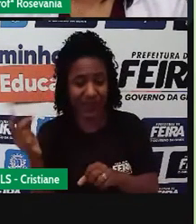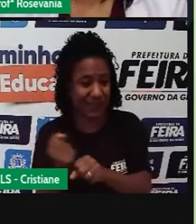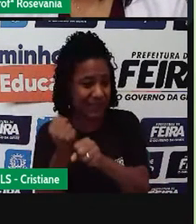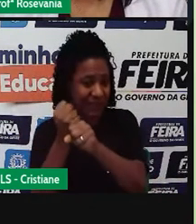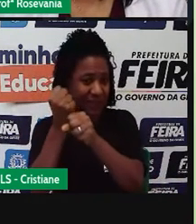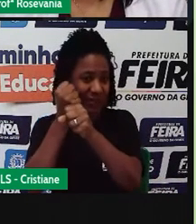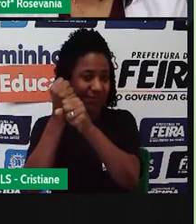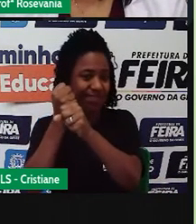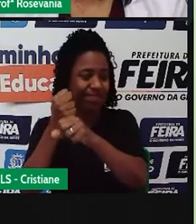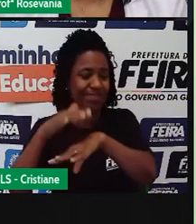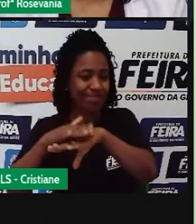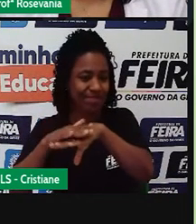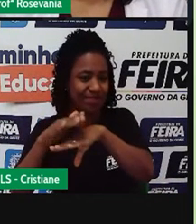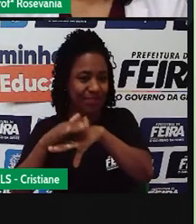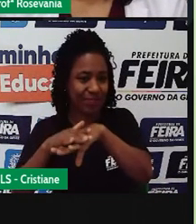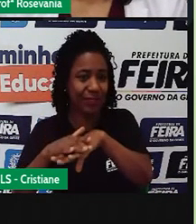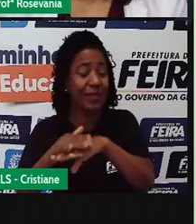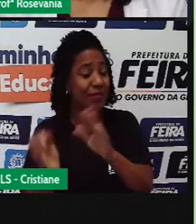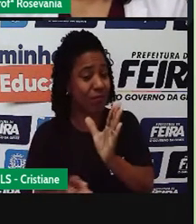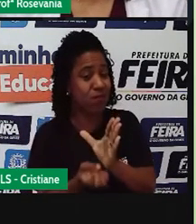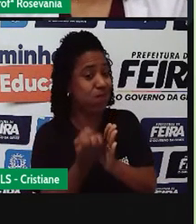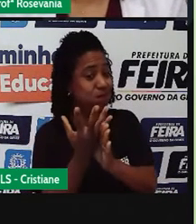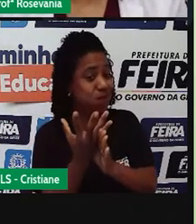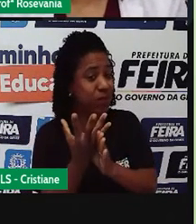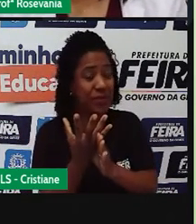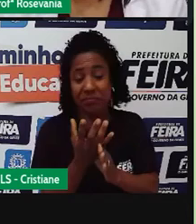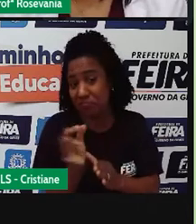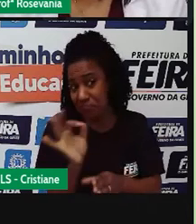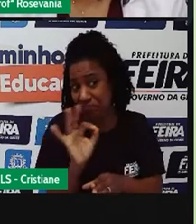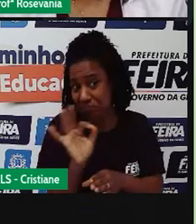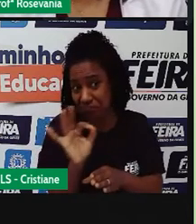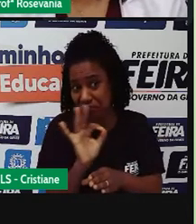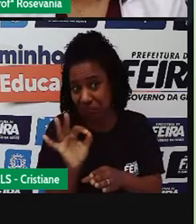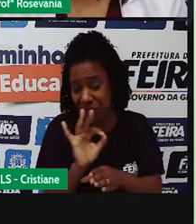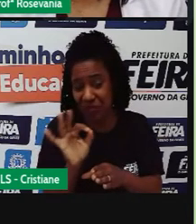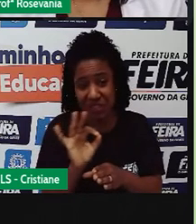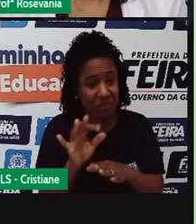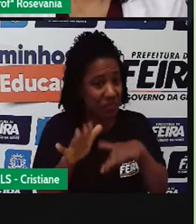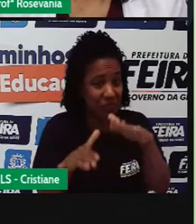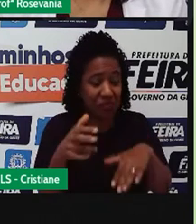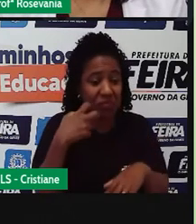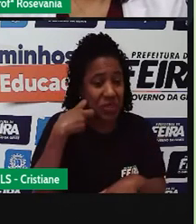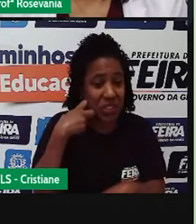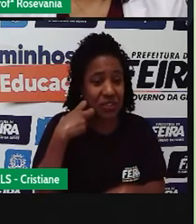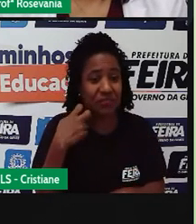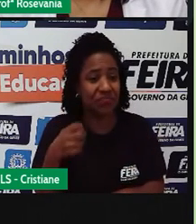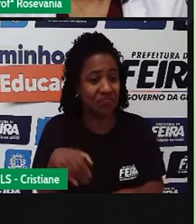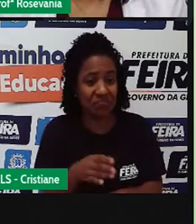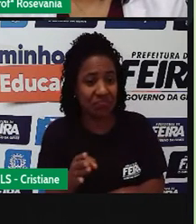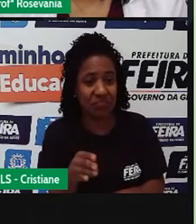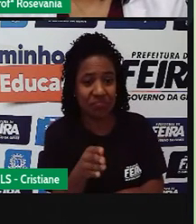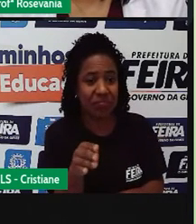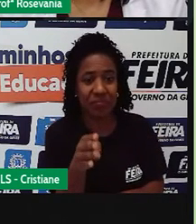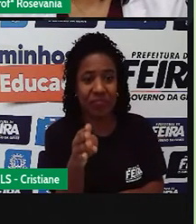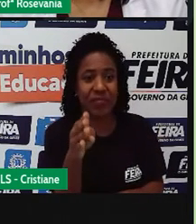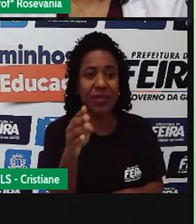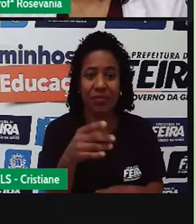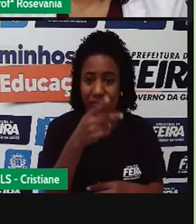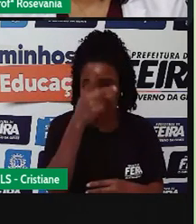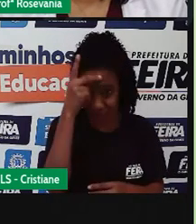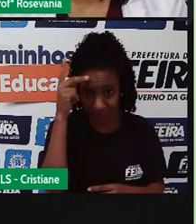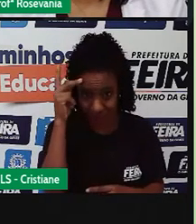interferir sim, né, no que vai nascer nesse mangue. Pode até não nascer nada se a gente ficar, né, desmatando. Tem muita gente também que